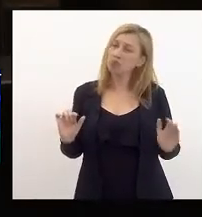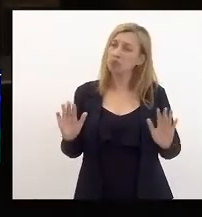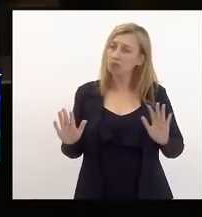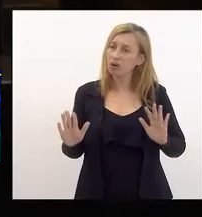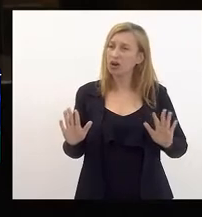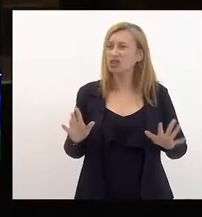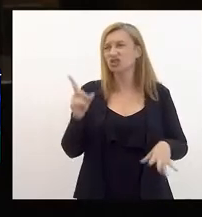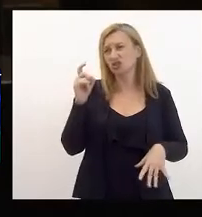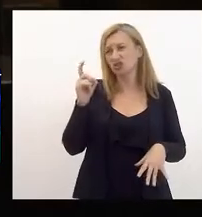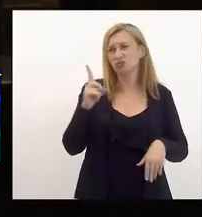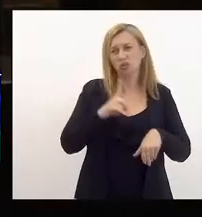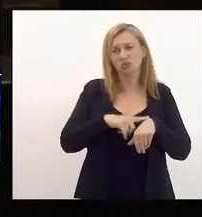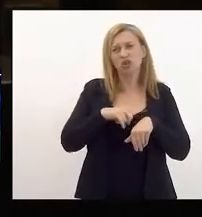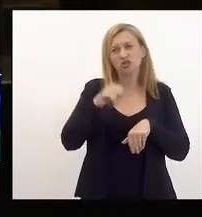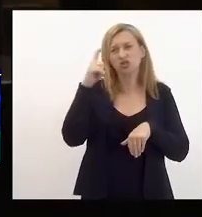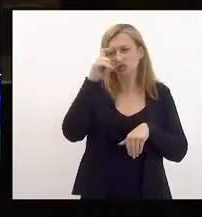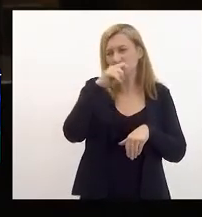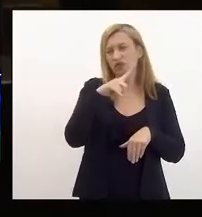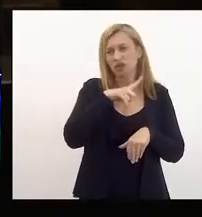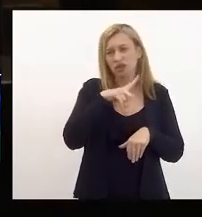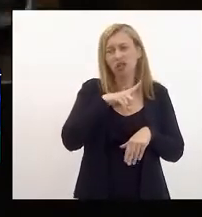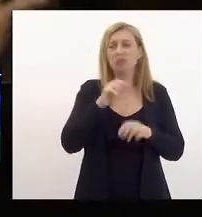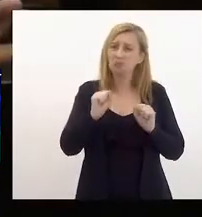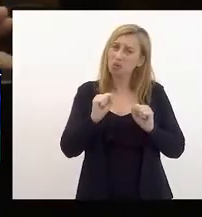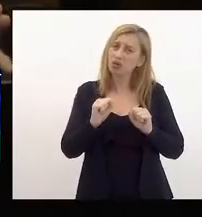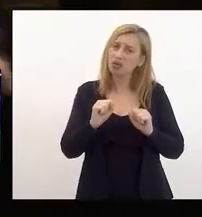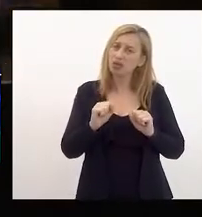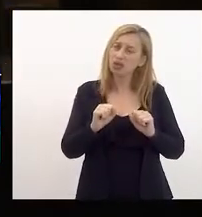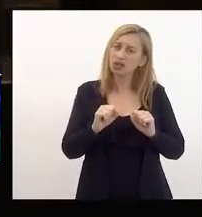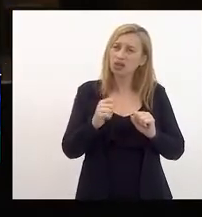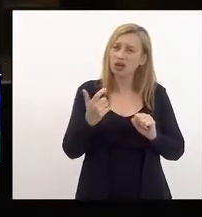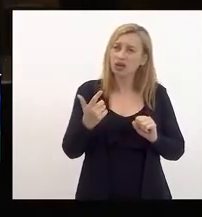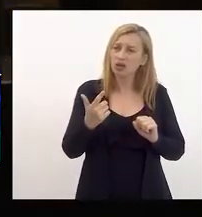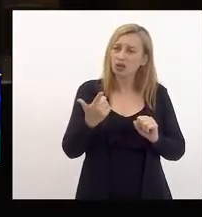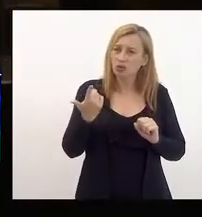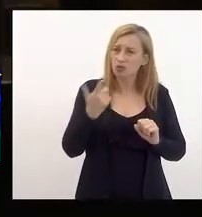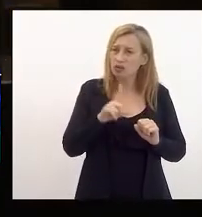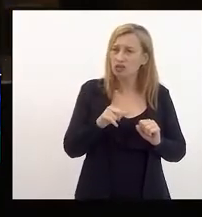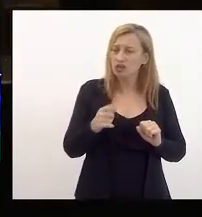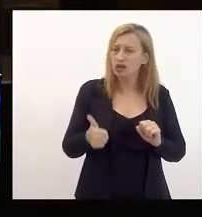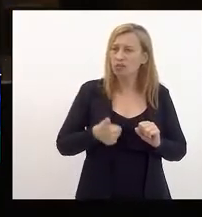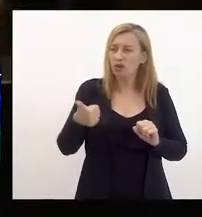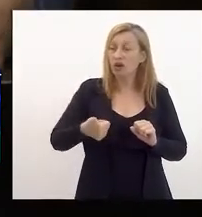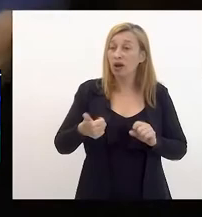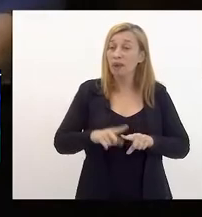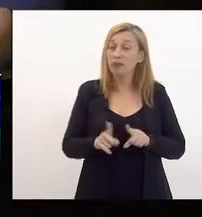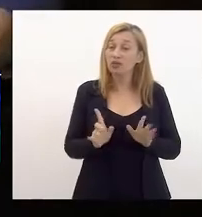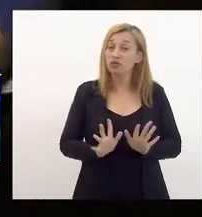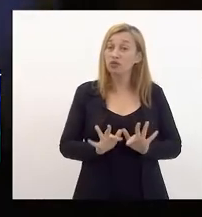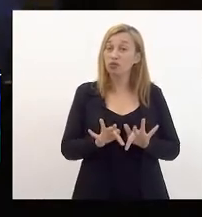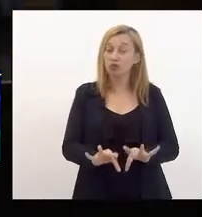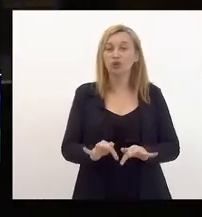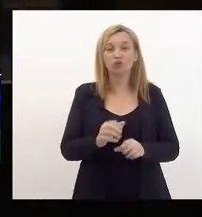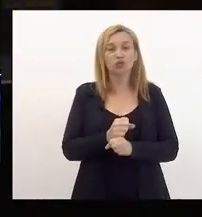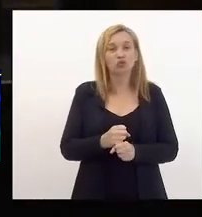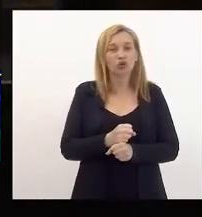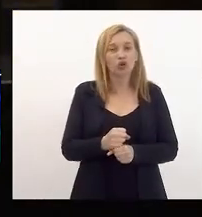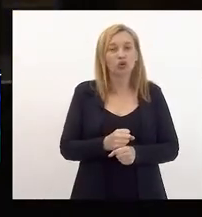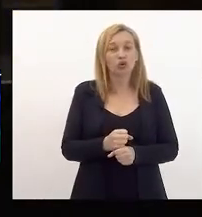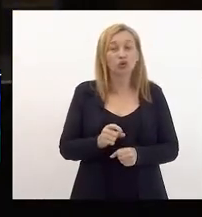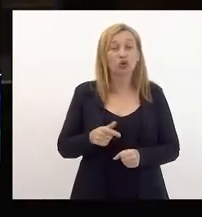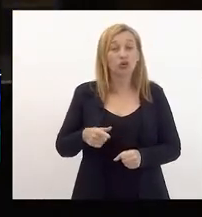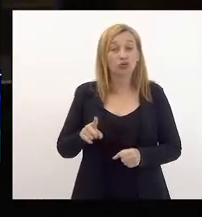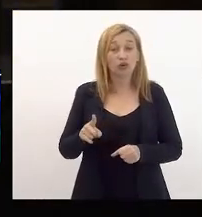diante das dificuldades existentes aí, pode até ser que dê para levar. Mas só que, quando chega no final do ano, aquilo que foi